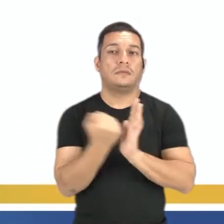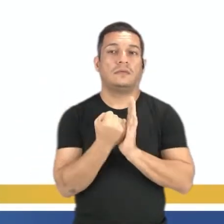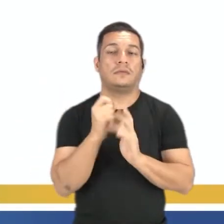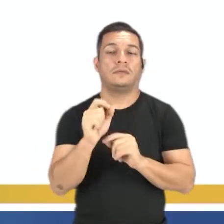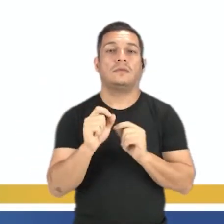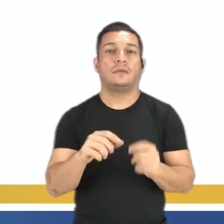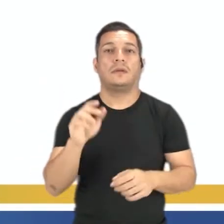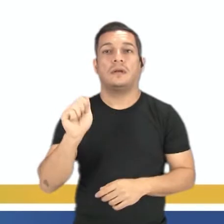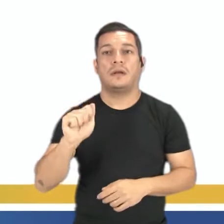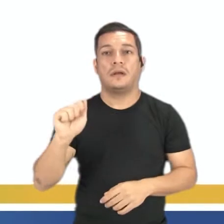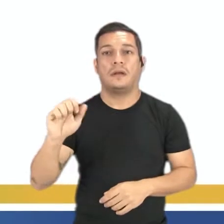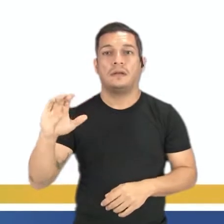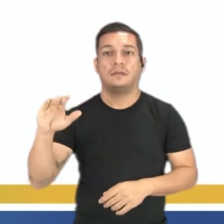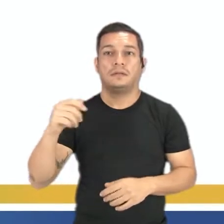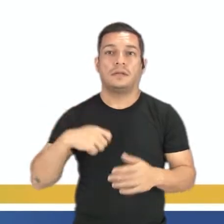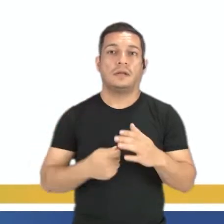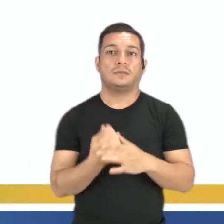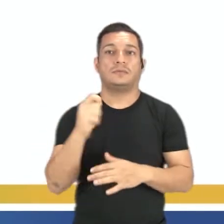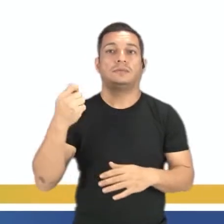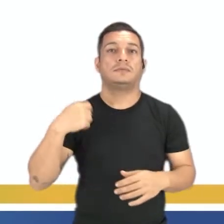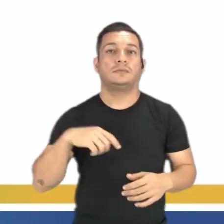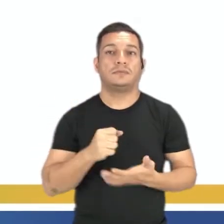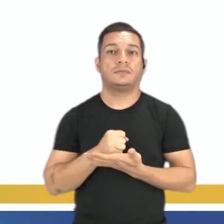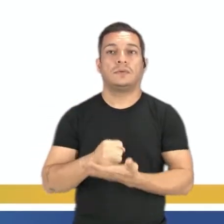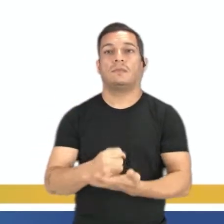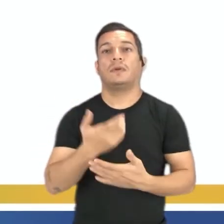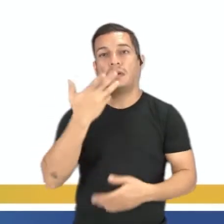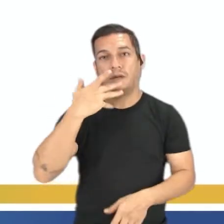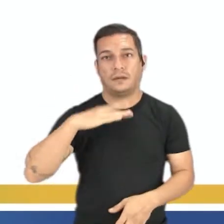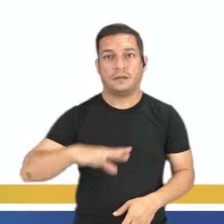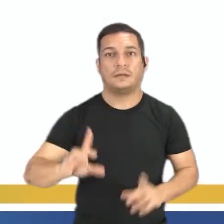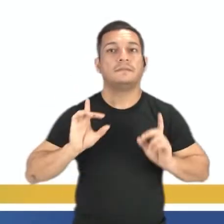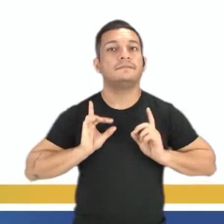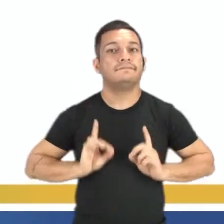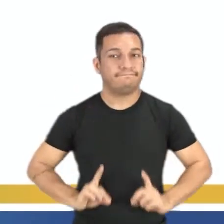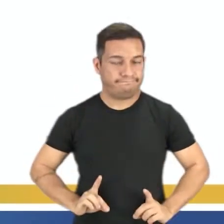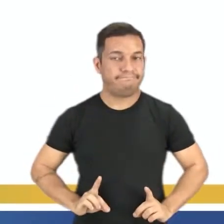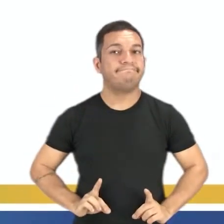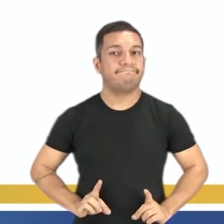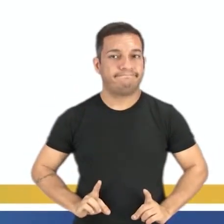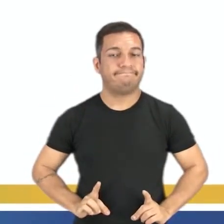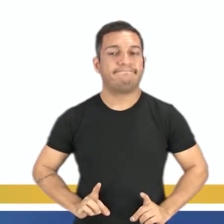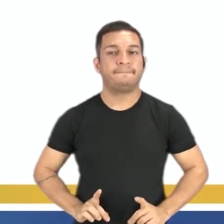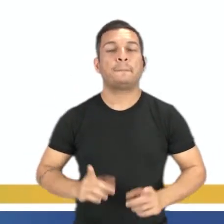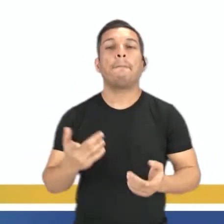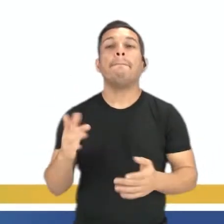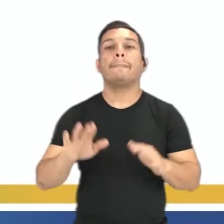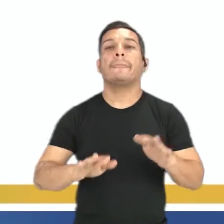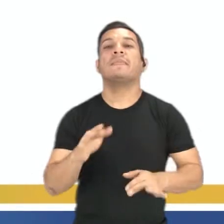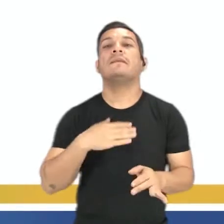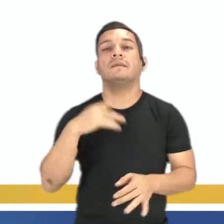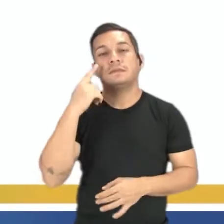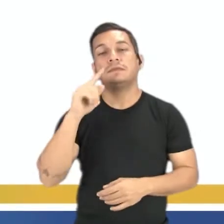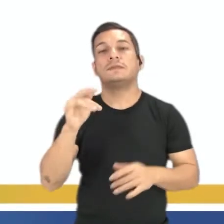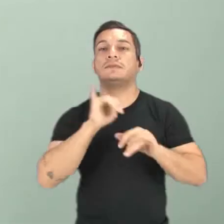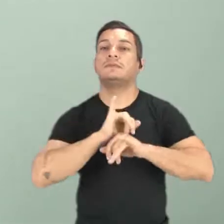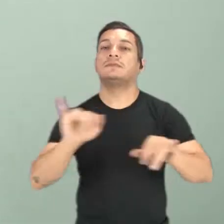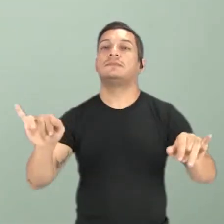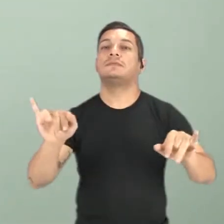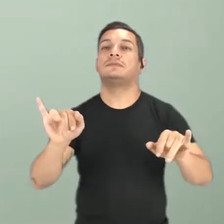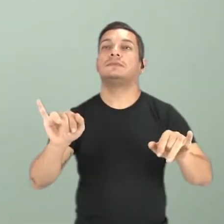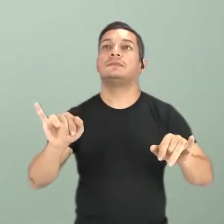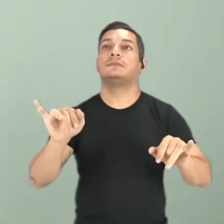ACD significa Associação de Apoio à Criança Deficiente. Geralmente, quando nós lemos um anúncio